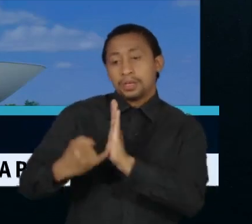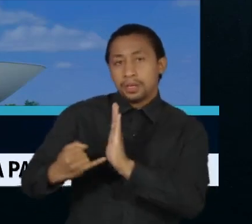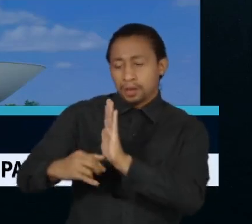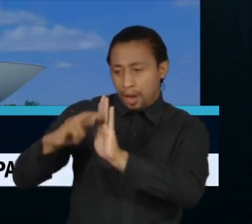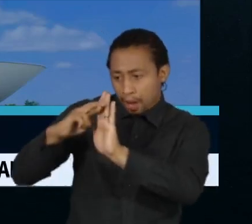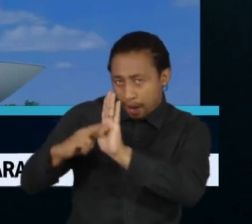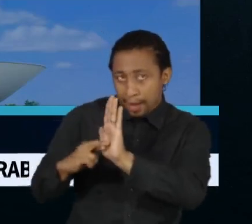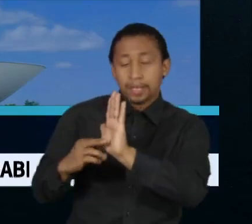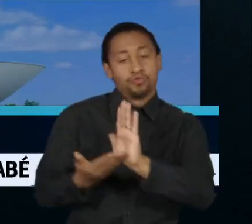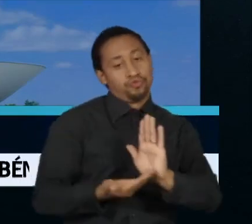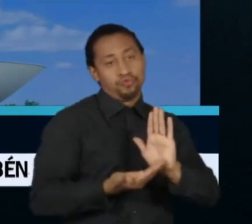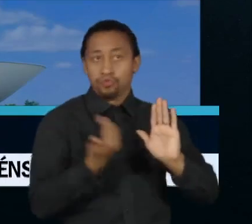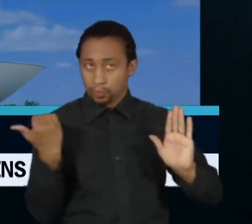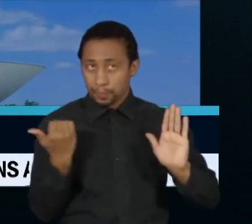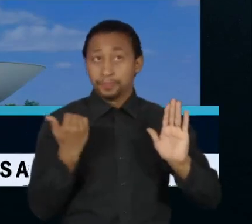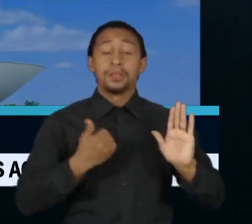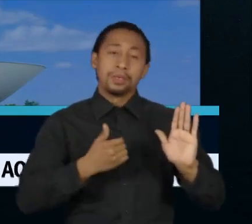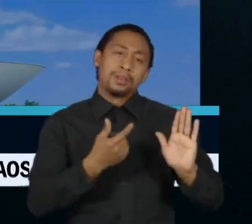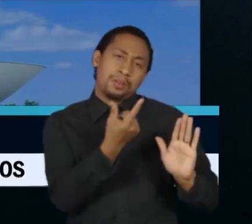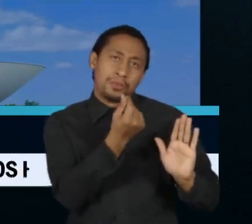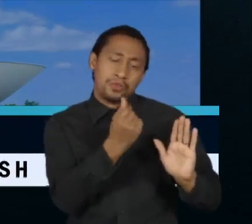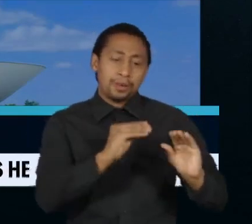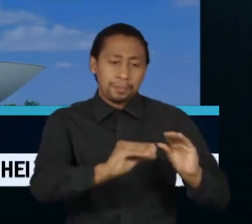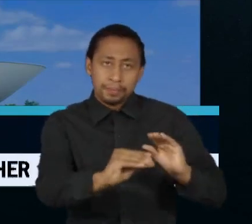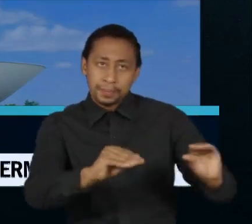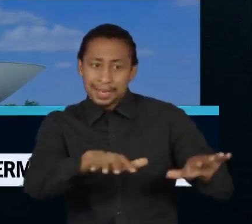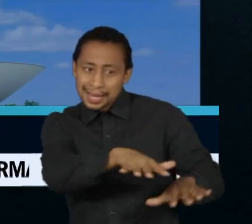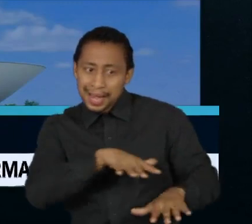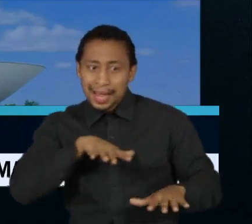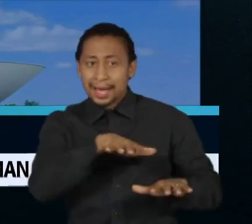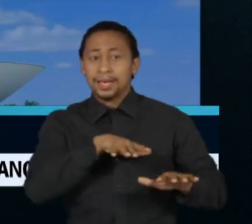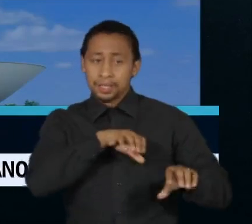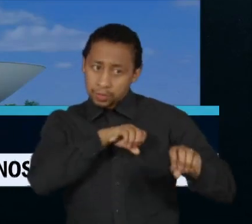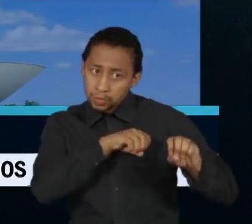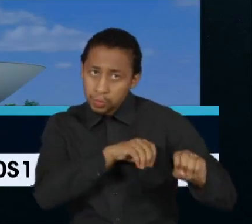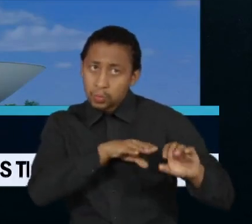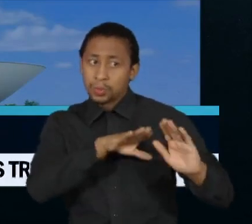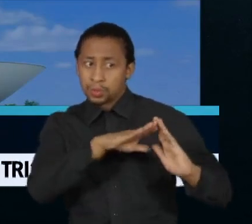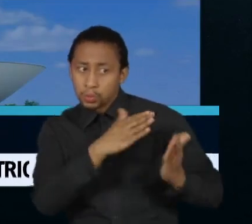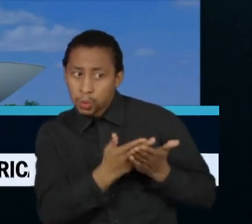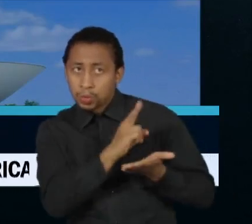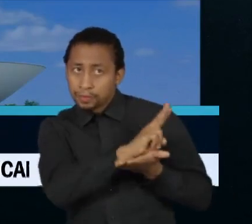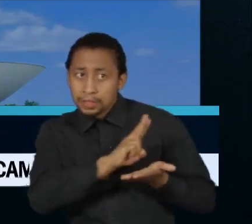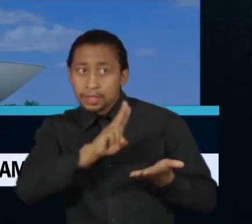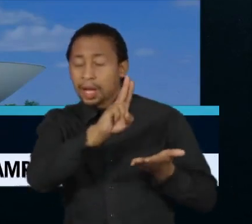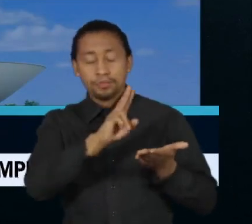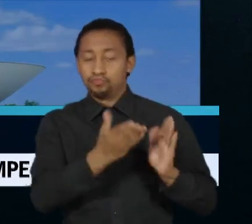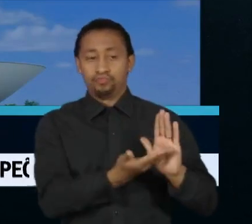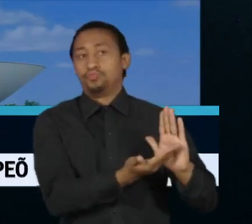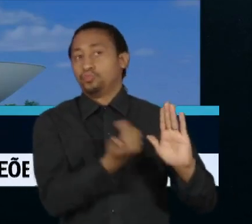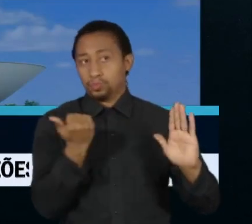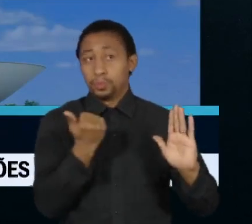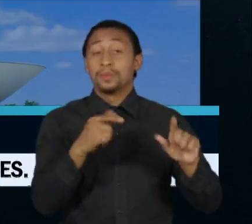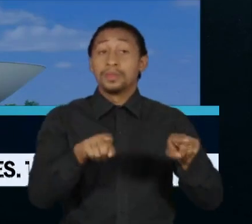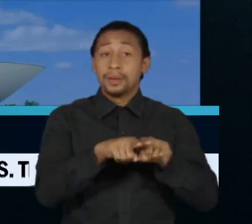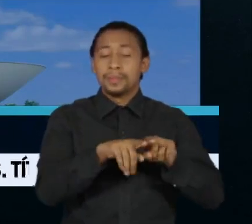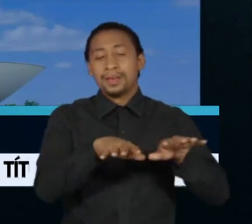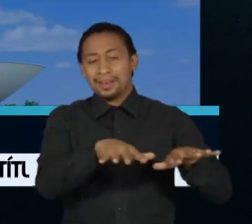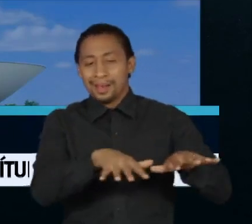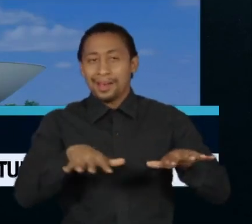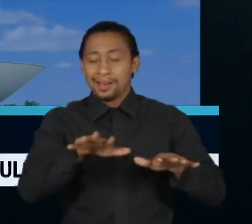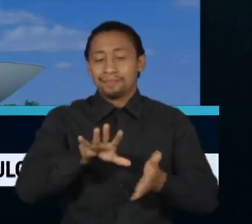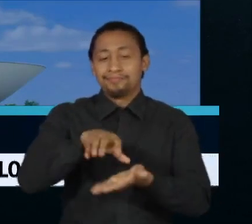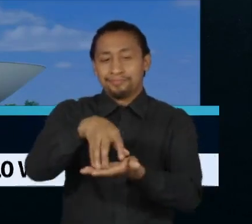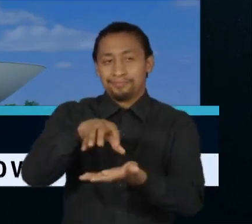gastos de instituições federais de ensino que sejam custeados por receitas próprias. A mesma medida vale para os